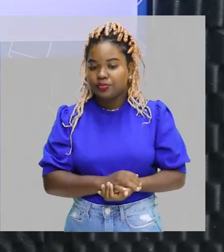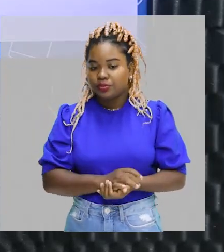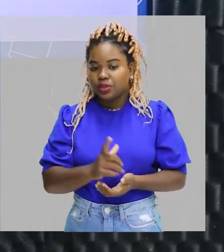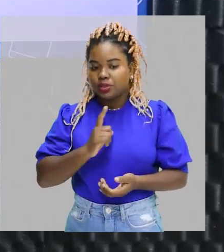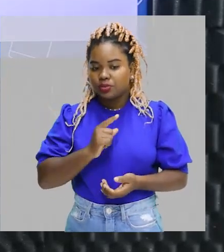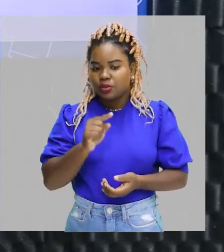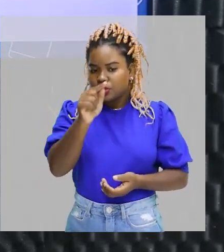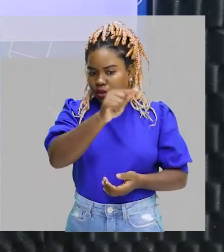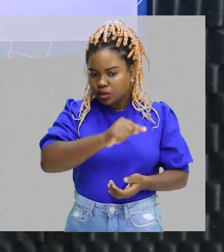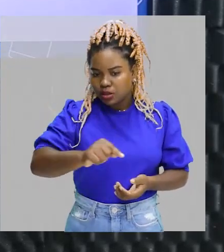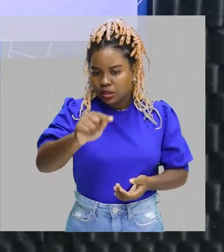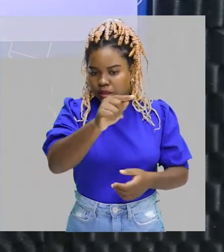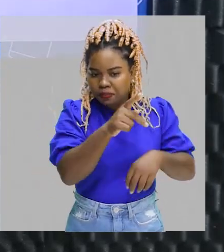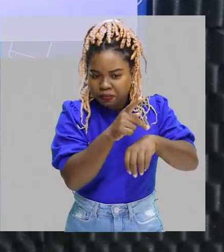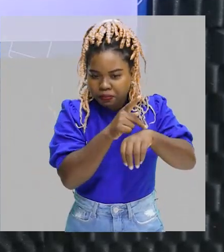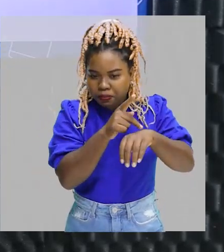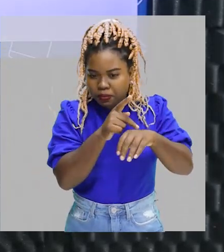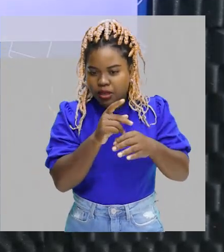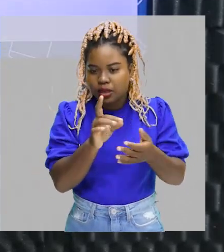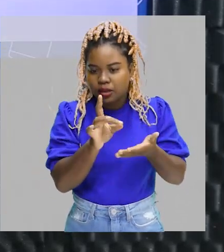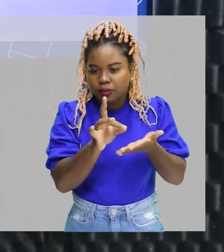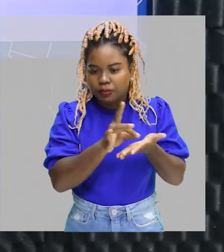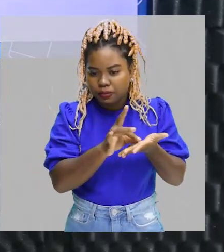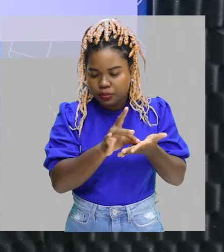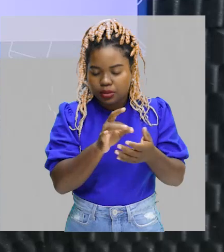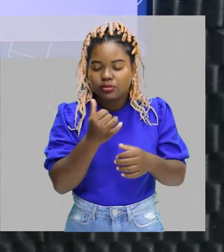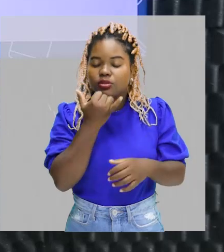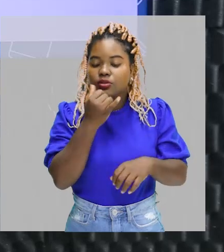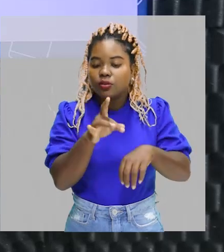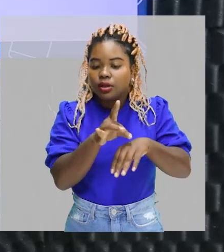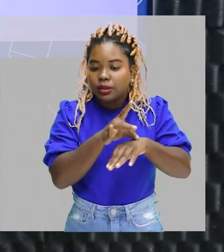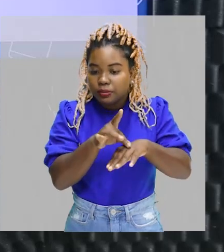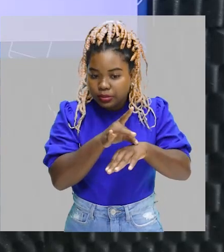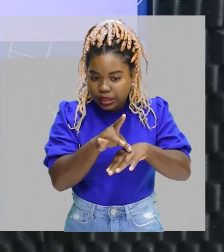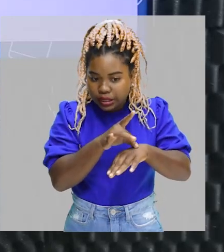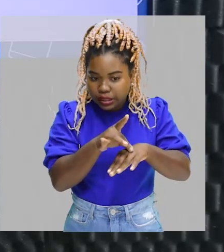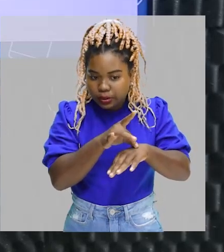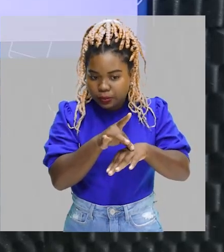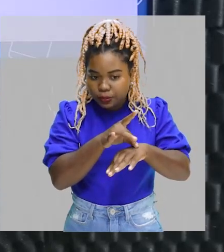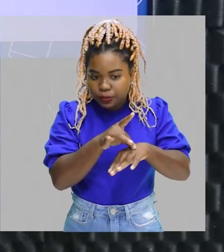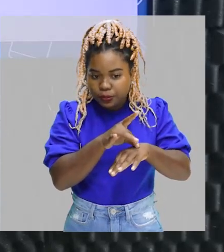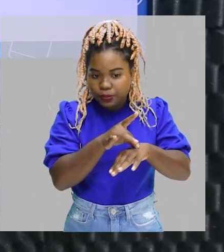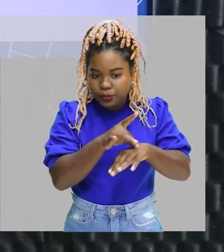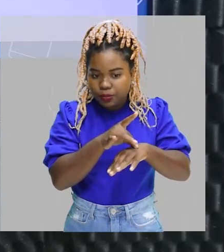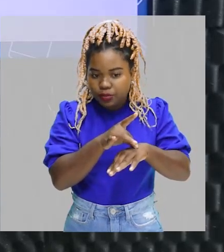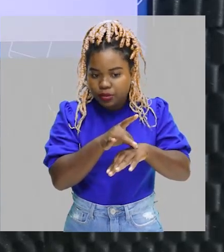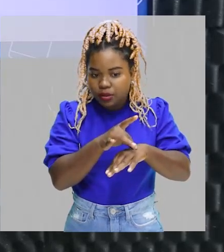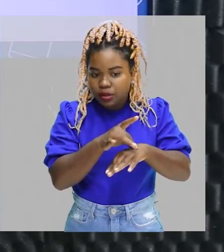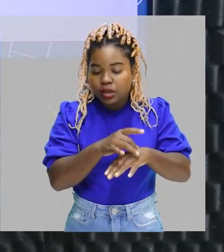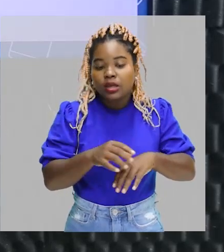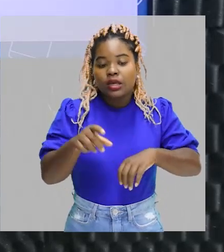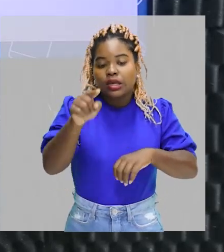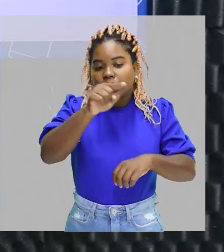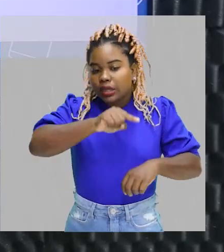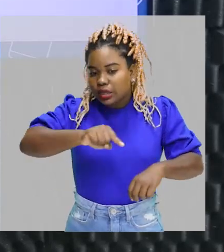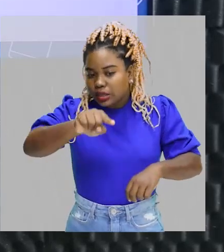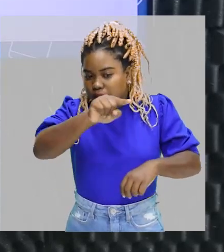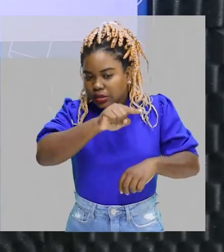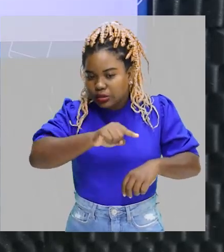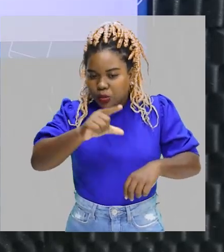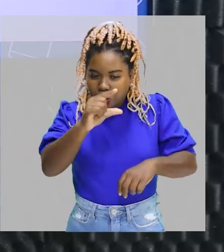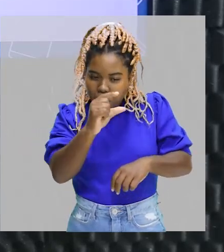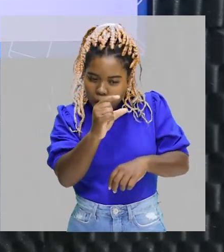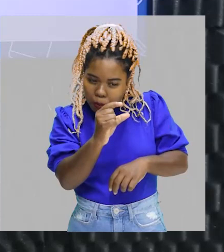bolinha preta, maiorzinha, representa o átomo do carbono. E as bolinhas cinza, menores,